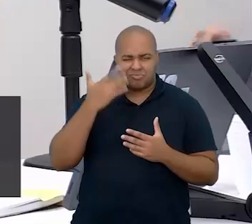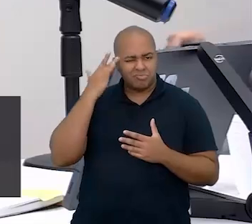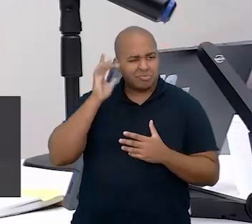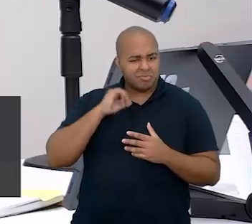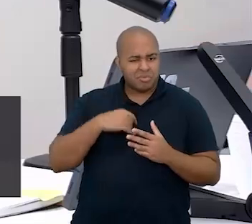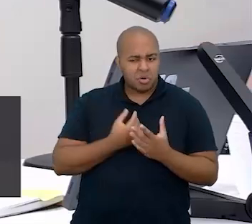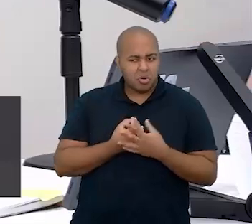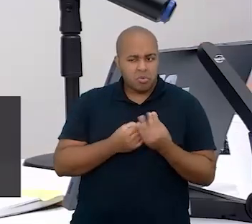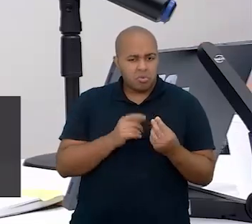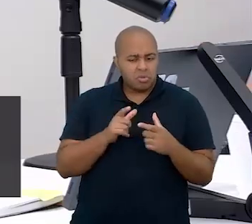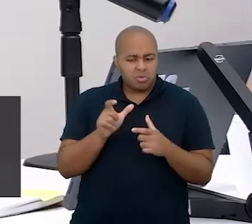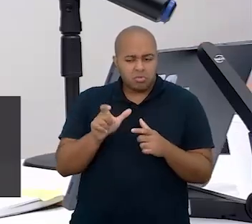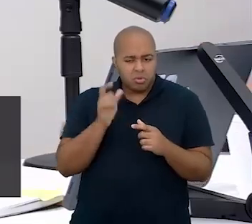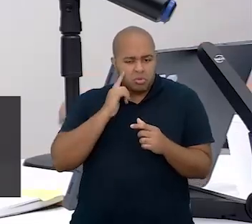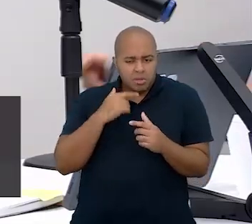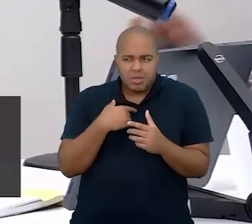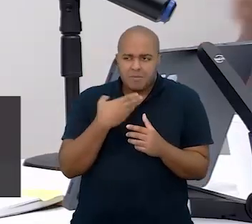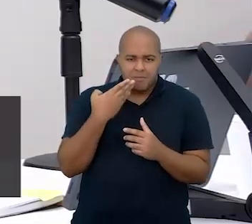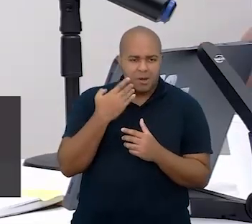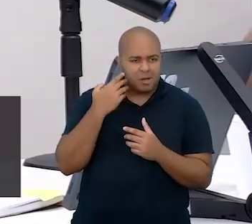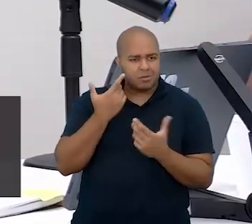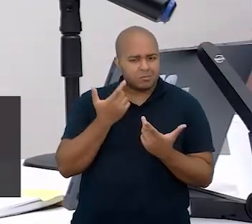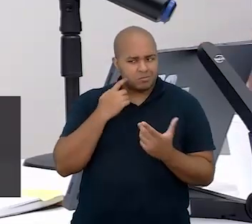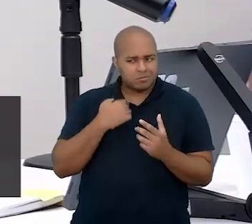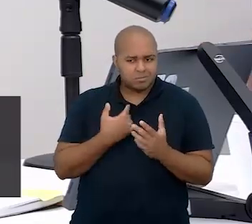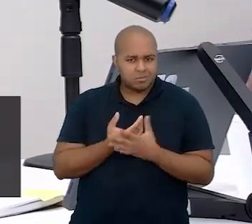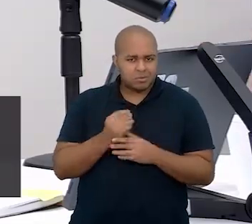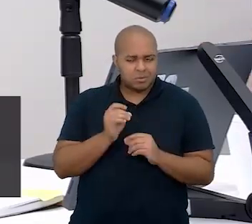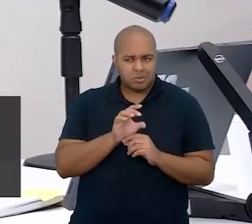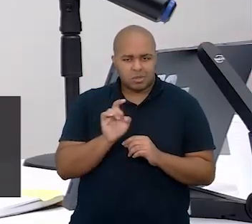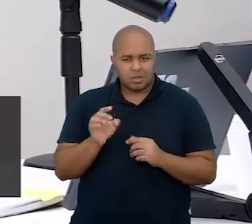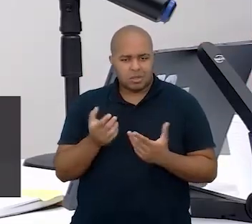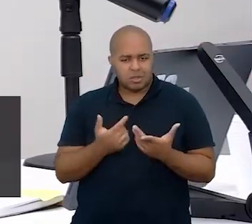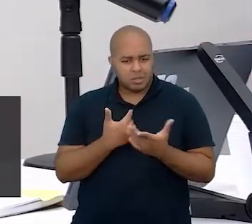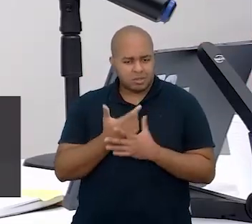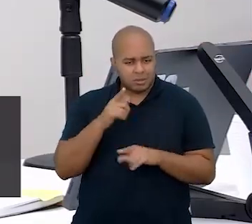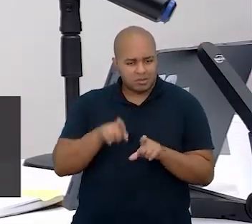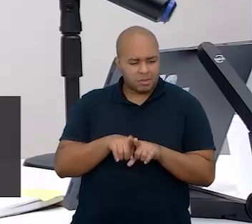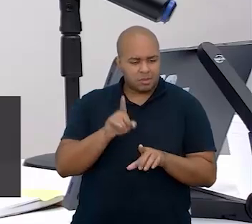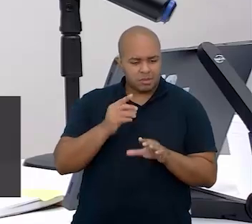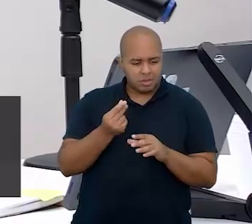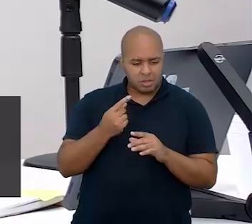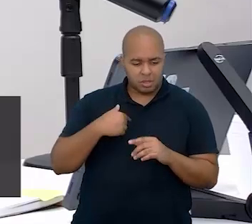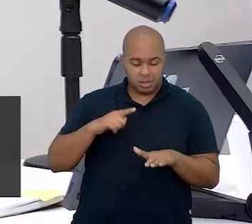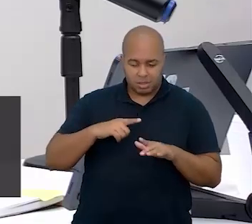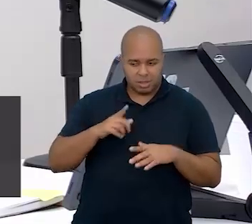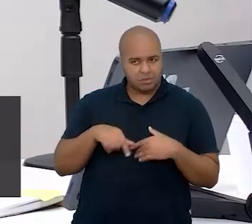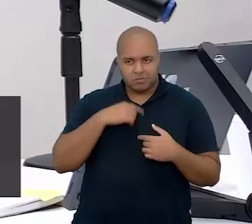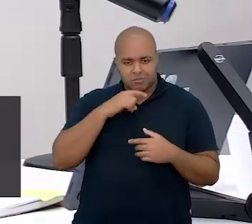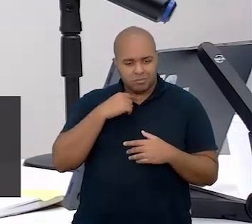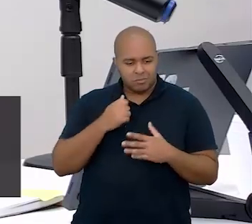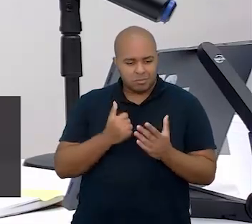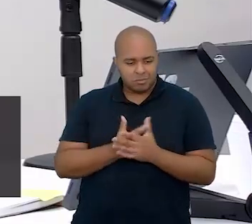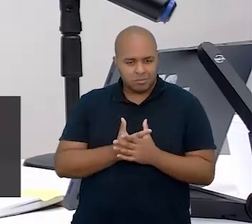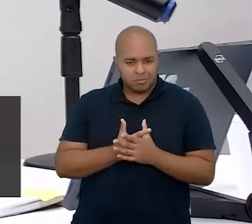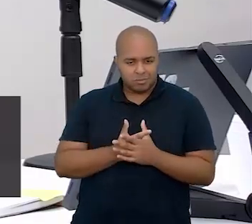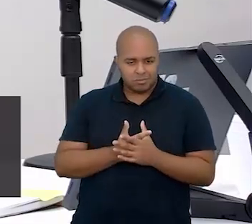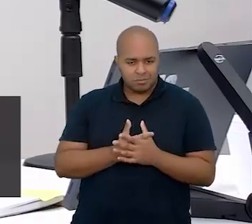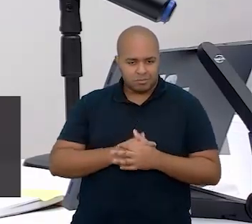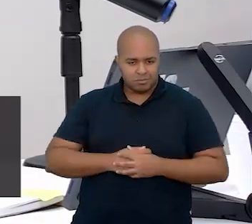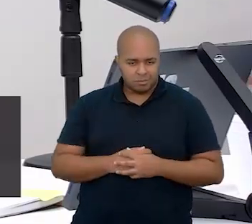sabia bem de que espécie de bala ou bombom se tratava. Mesmo dinheiro que eu tinha, não dava para comprar.